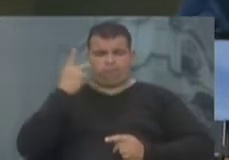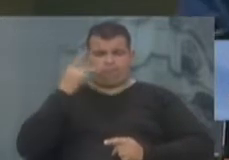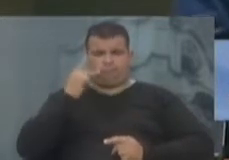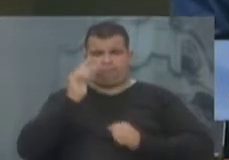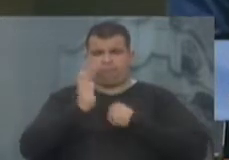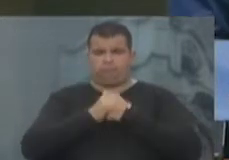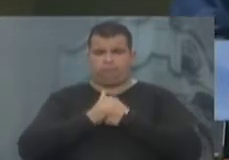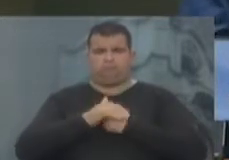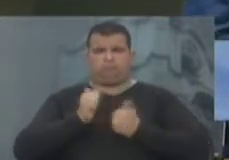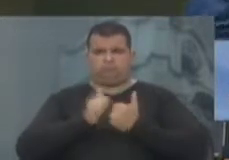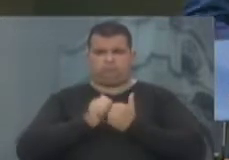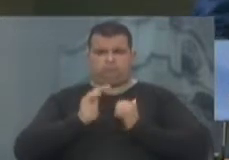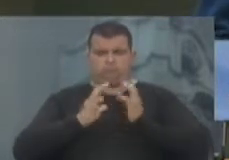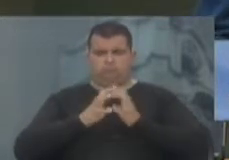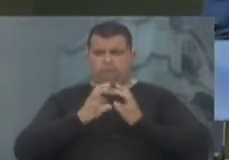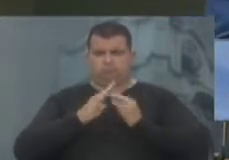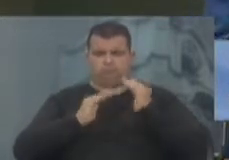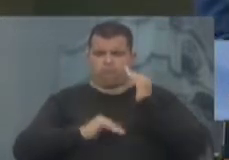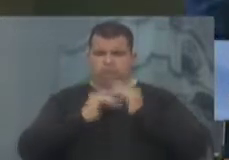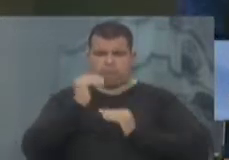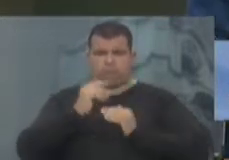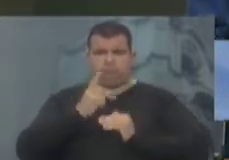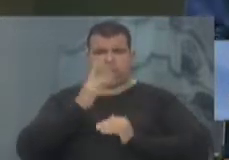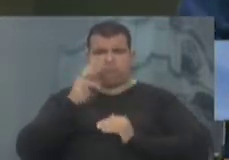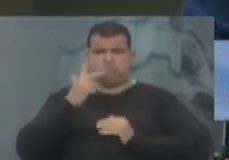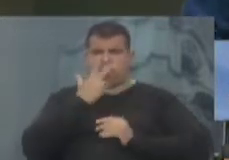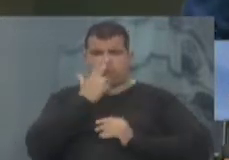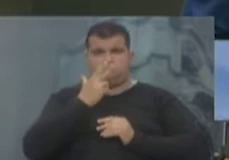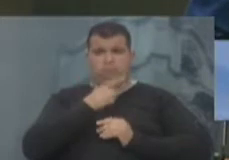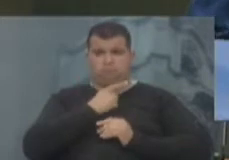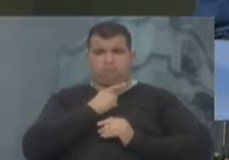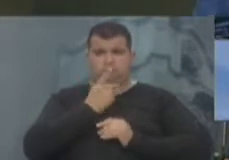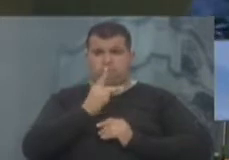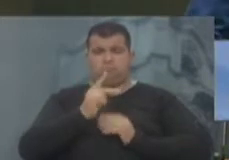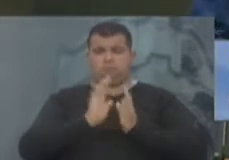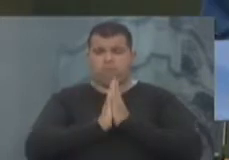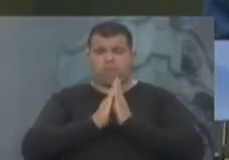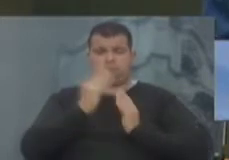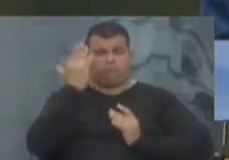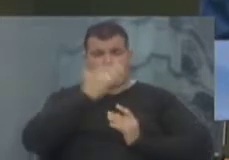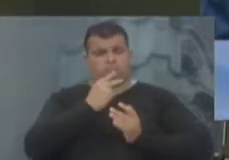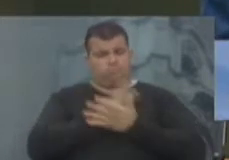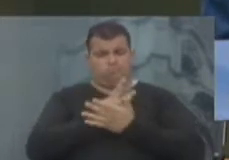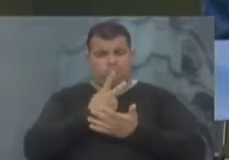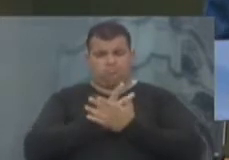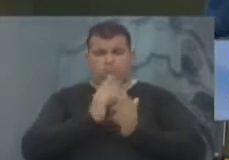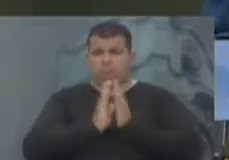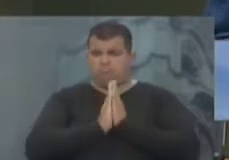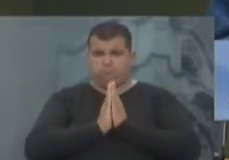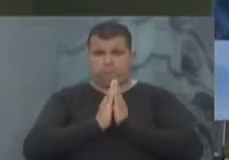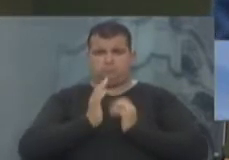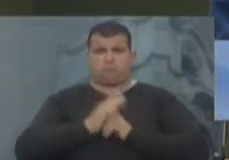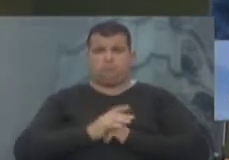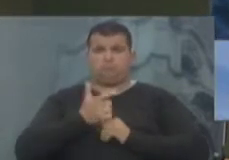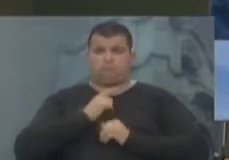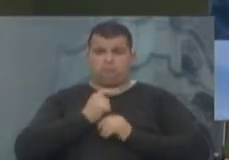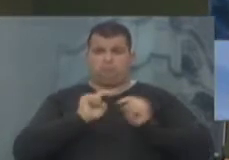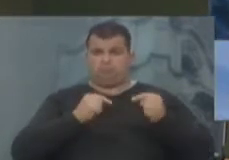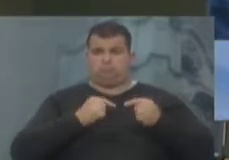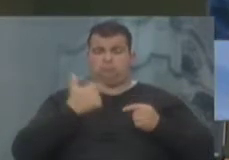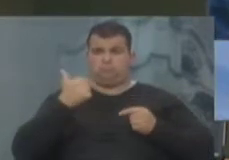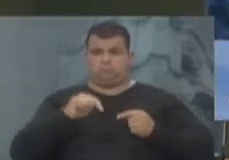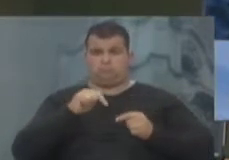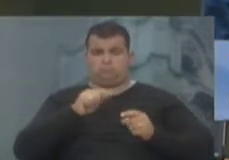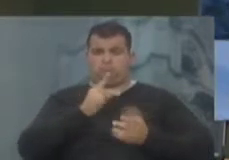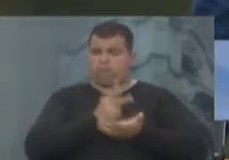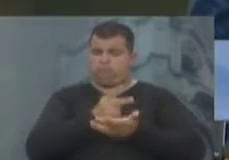mascarados aí de uma agenda técnica, porque é o que está acontecendo, é o que parecem ser, por favor, me provem errado, estejam travando novamente